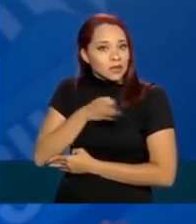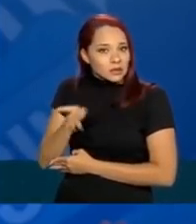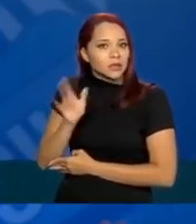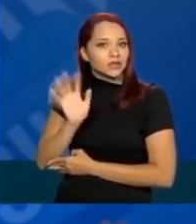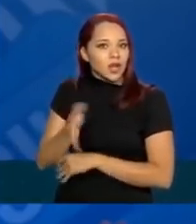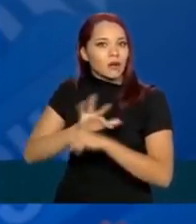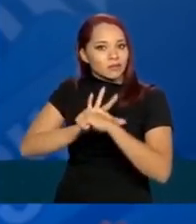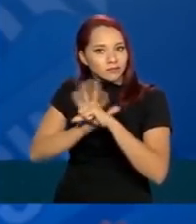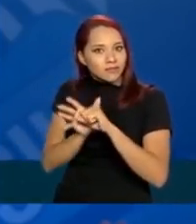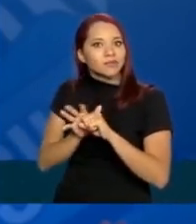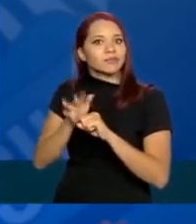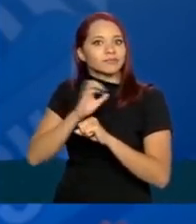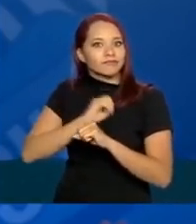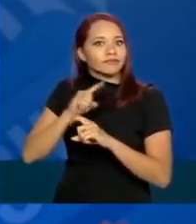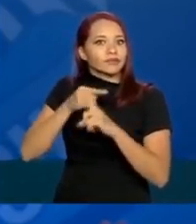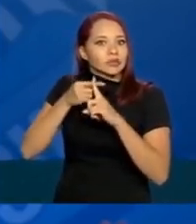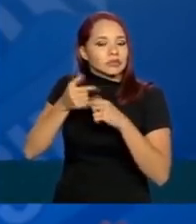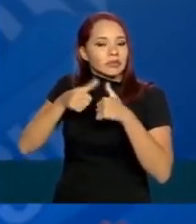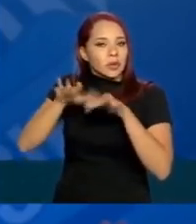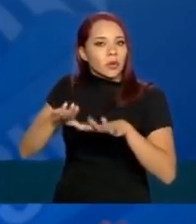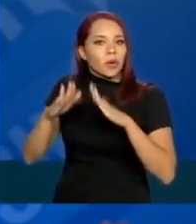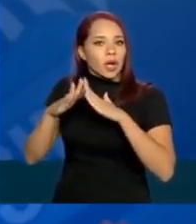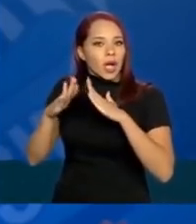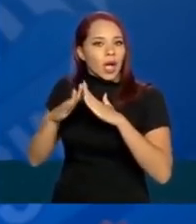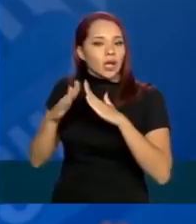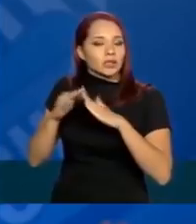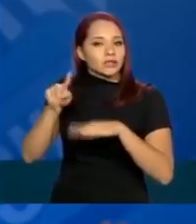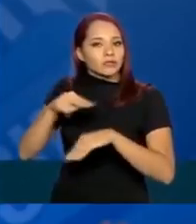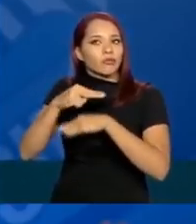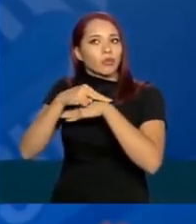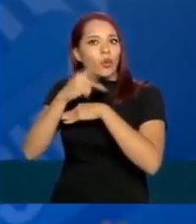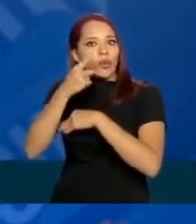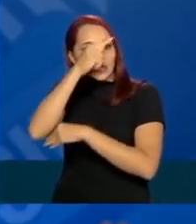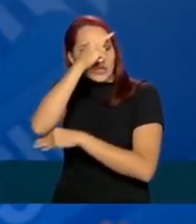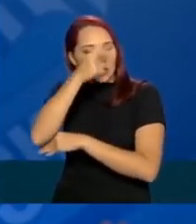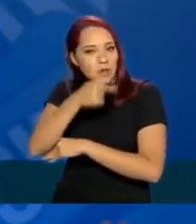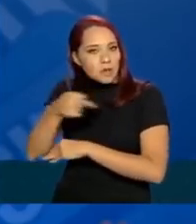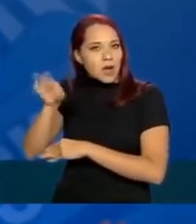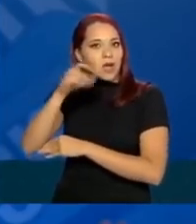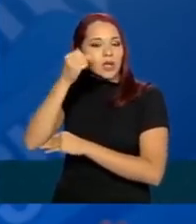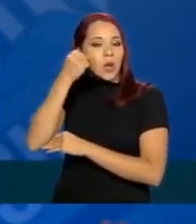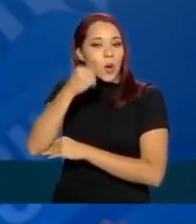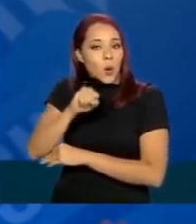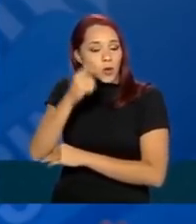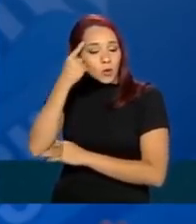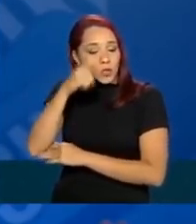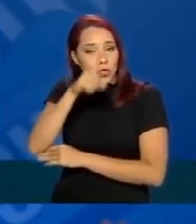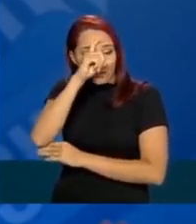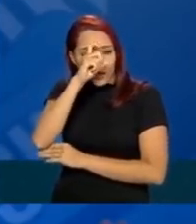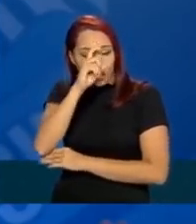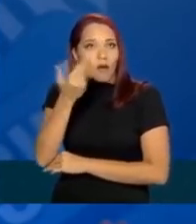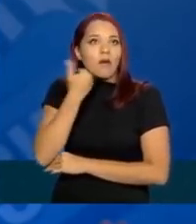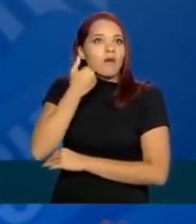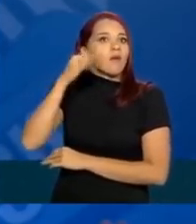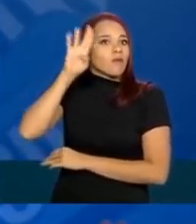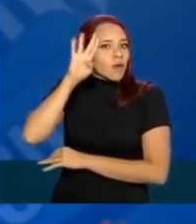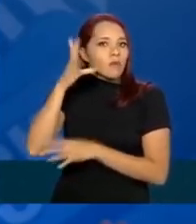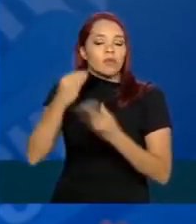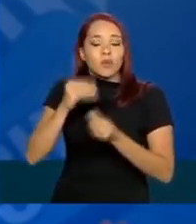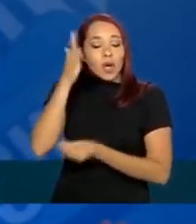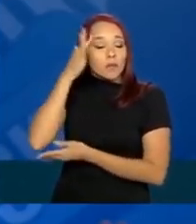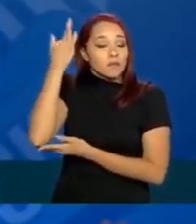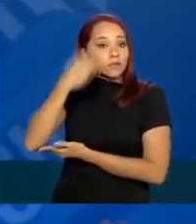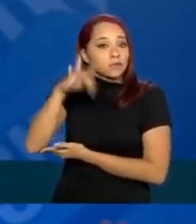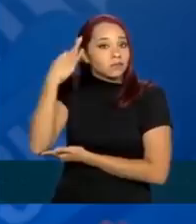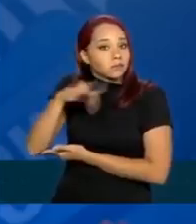teve, confirmou positivo, ficou na casa dele, ficou internado uma semana, oito dias, teve febre para caramba, teve muita dor